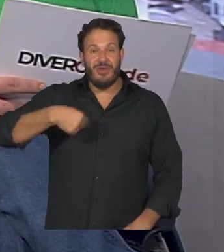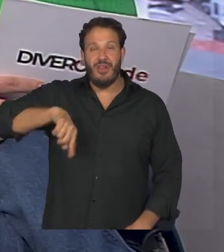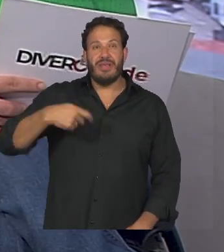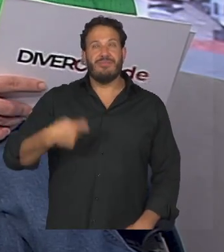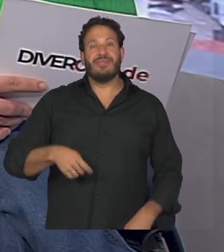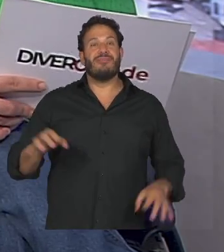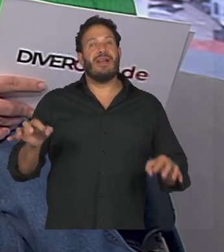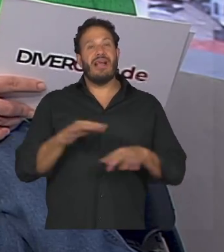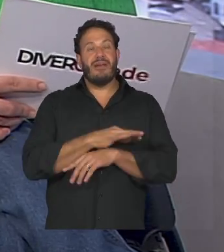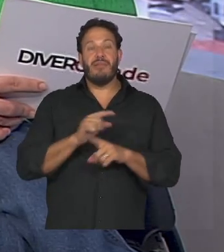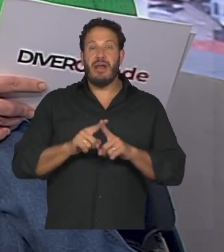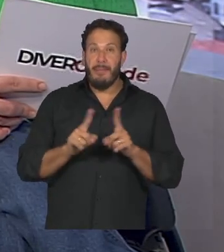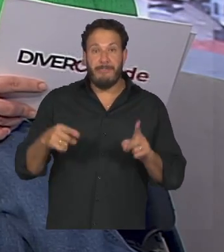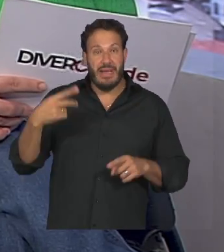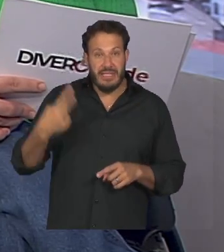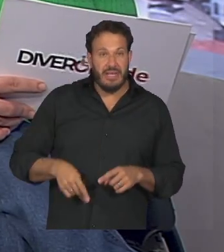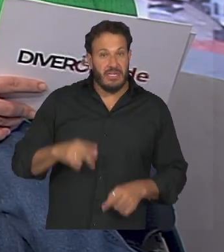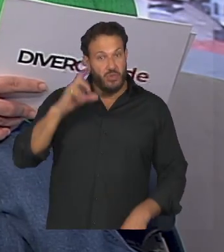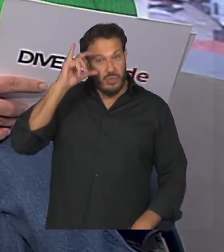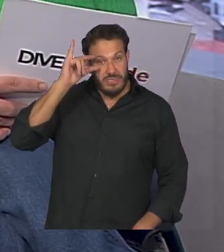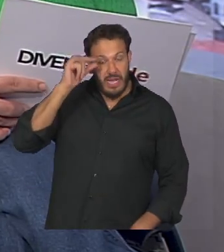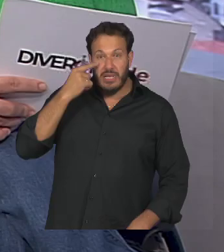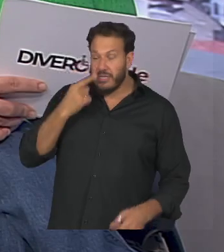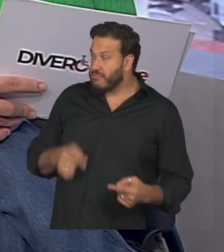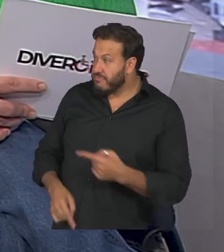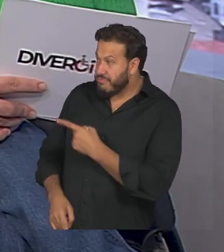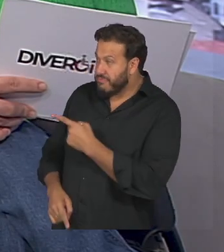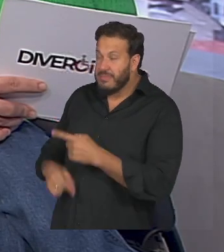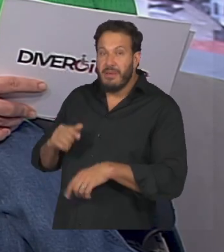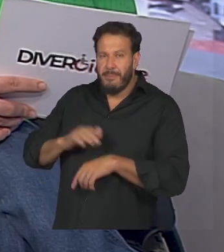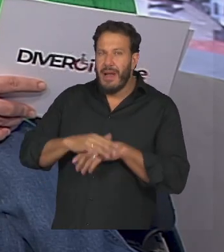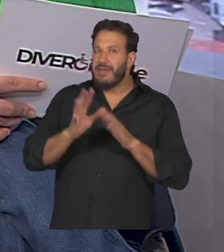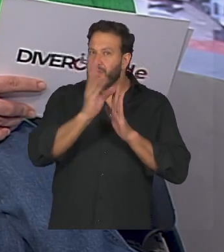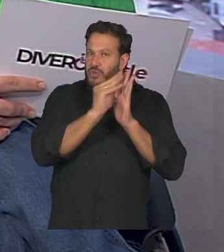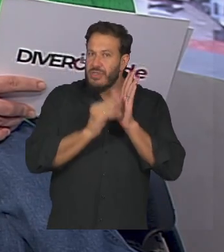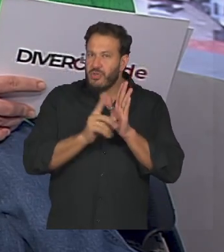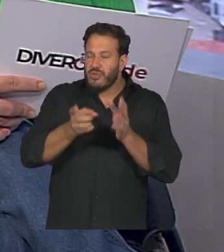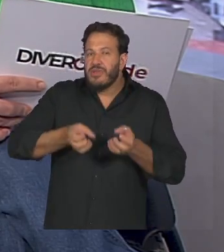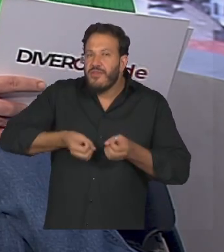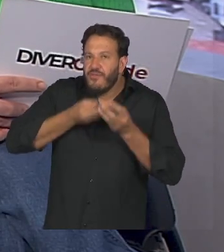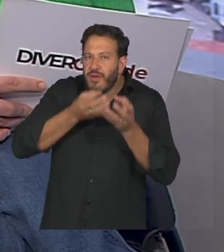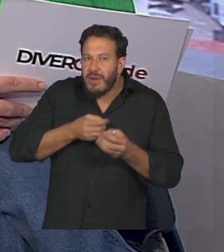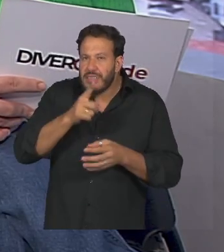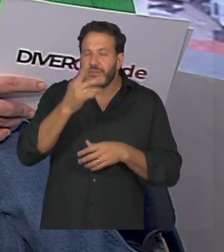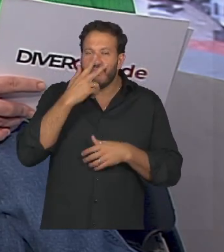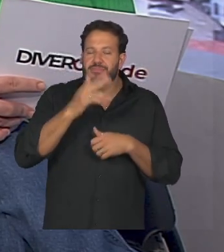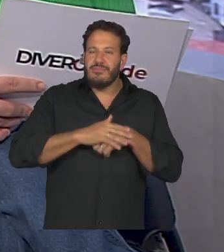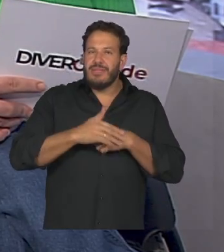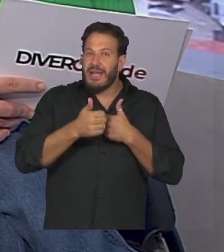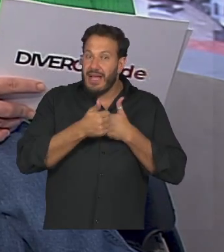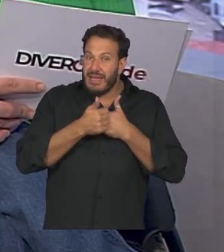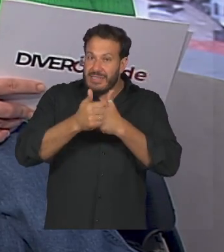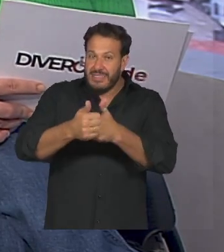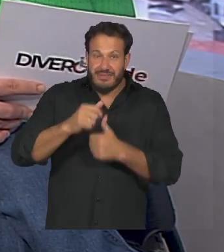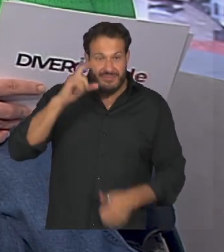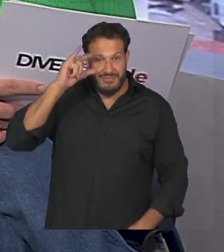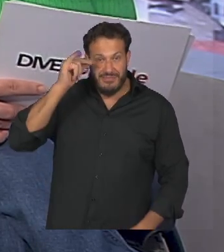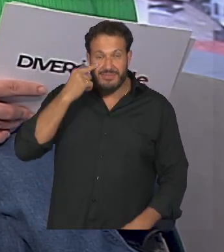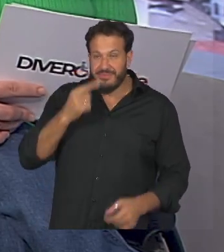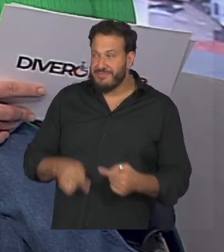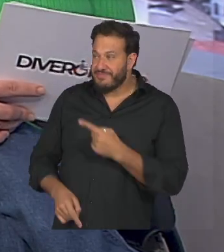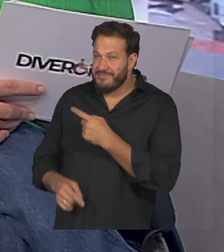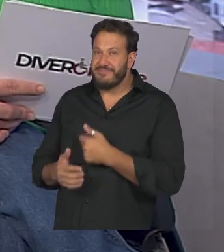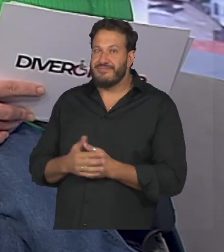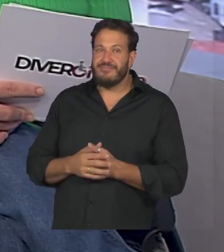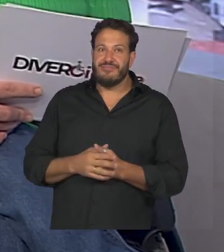encerrar mas no instagram tem mais conteúdo para você ficar bem informado basta seguir o arroba câmara são paulo